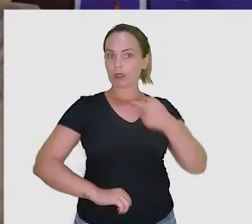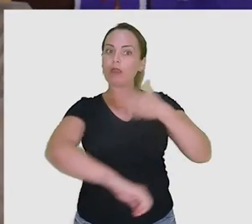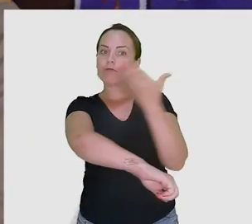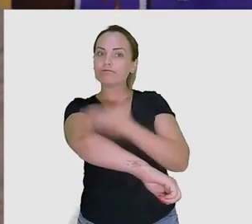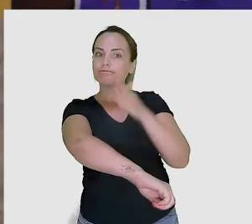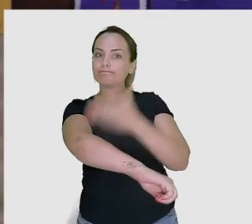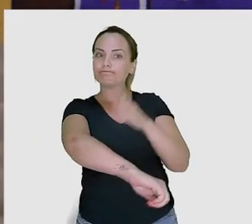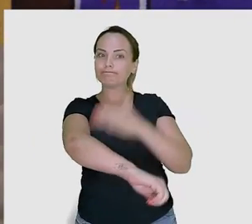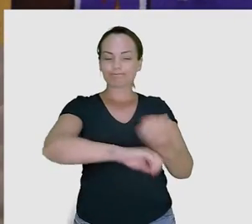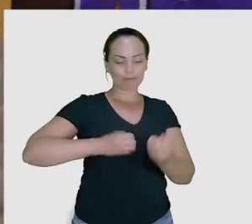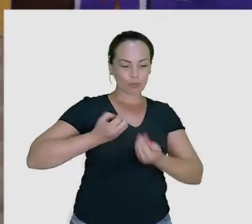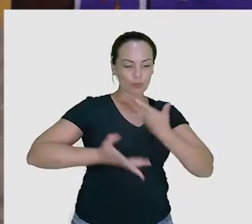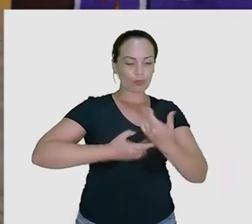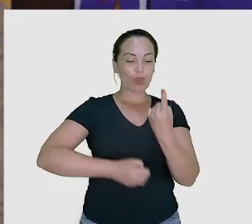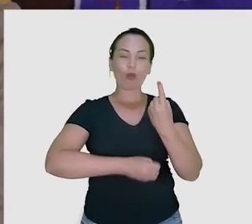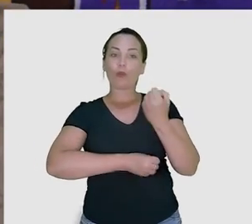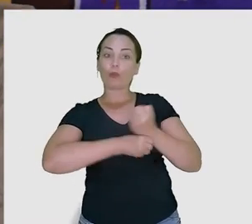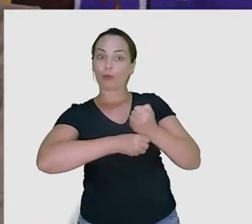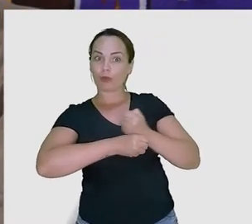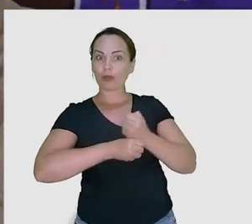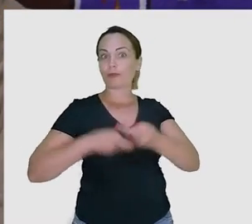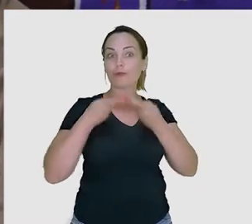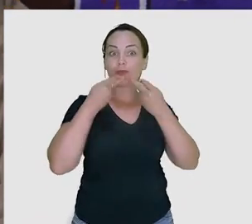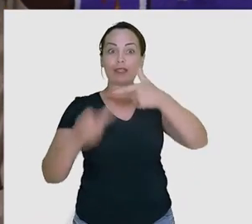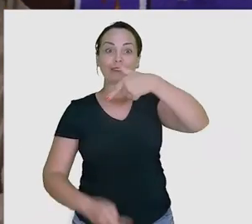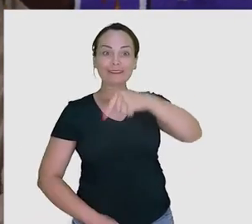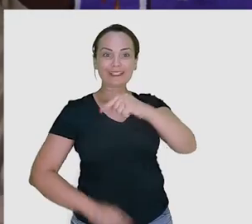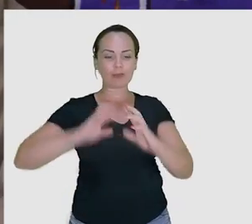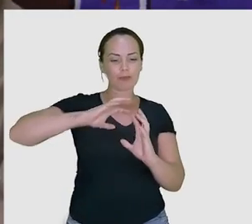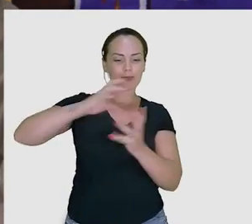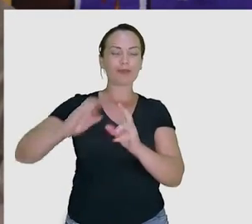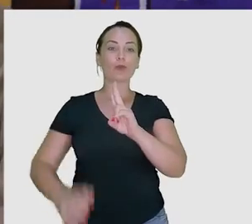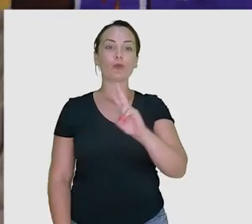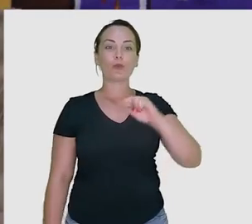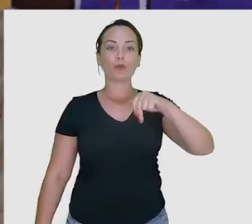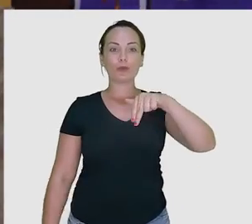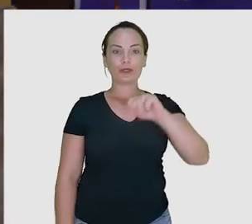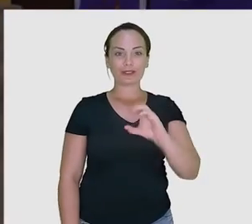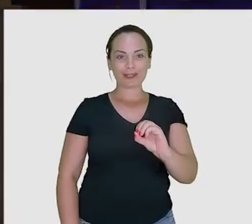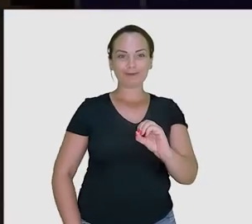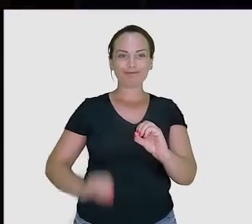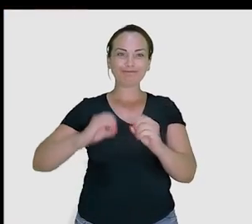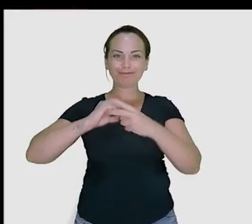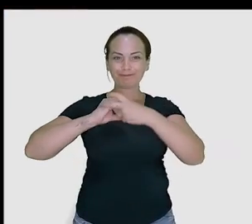Eu treinei esses versos em menos de um ano, para dizer que o sétimo planeta é Urano.